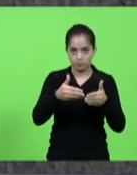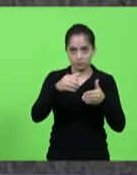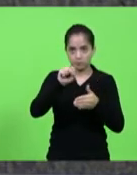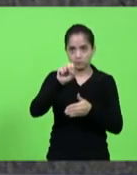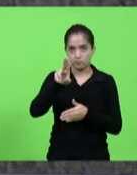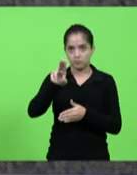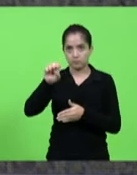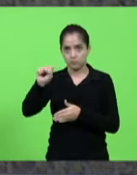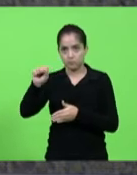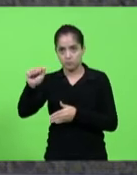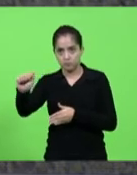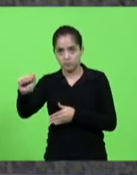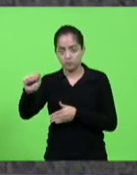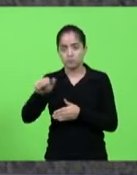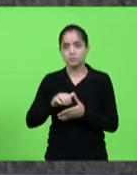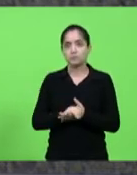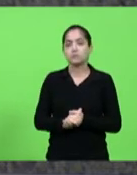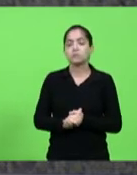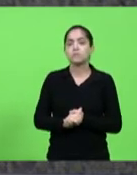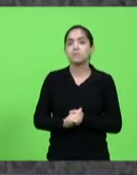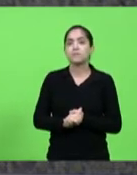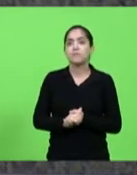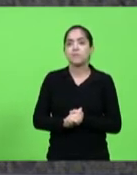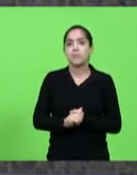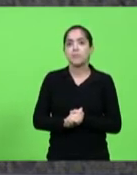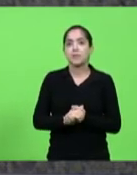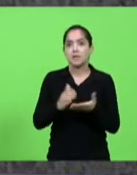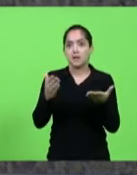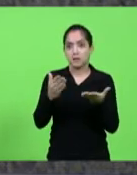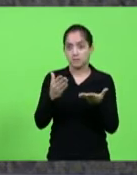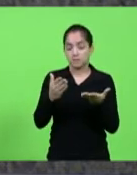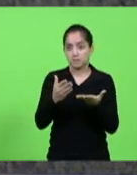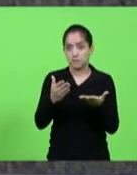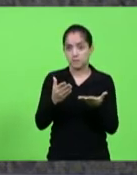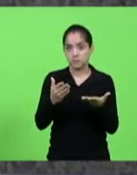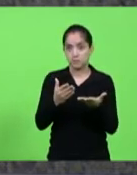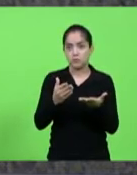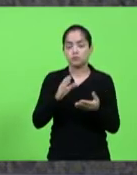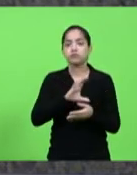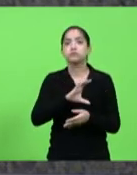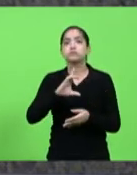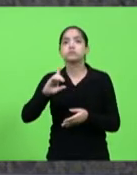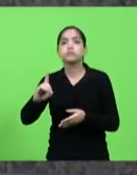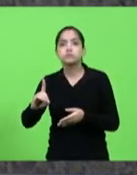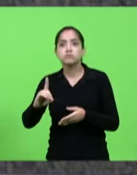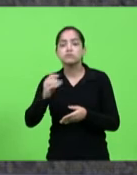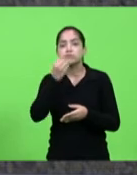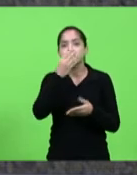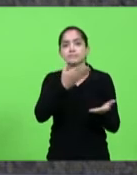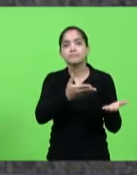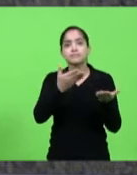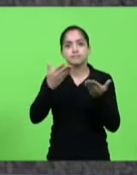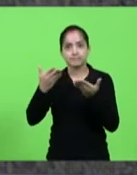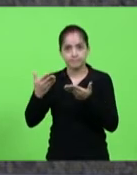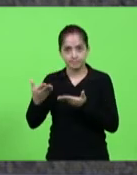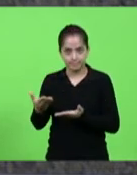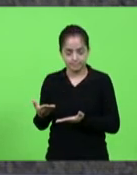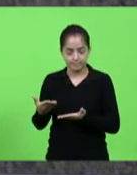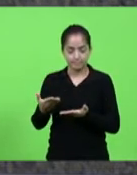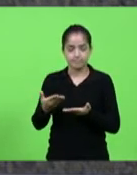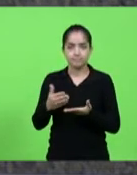Assistência Social, o SUAS, em que, na qualidade de coordenadora, dou as boas-vindas a todos os